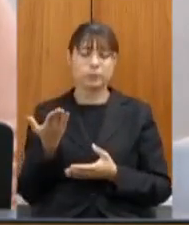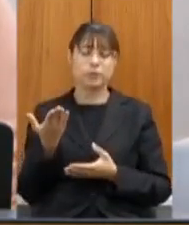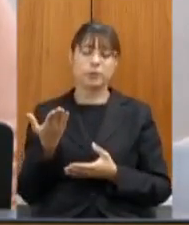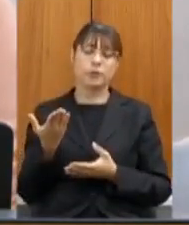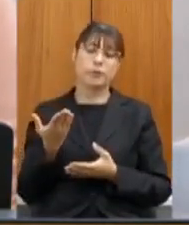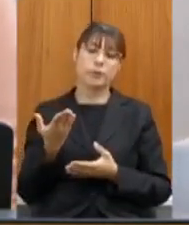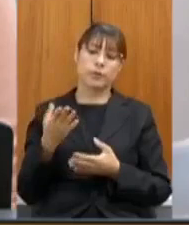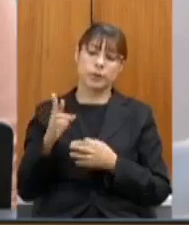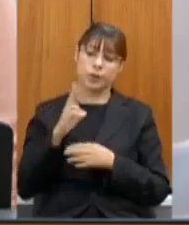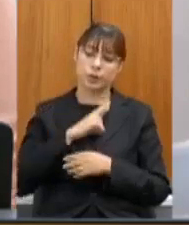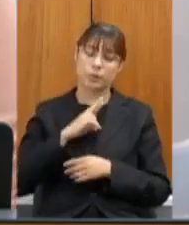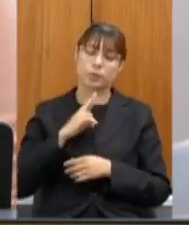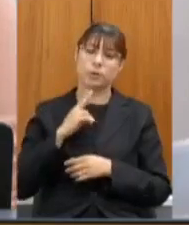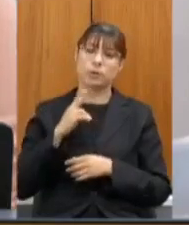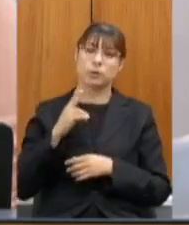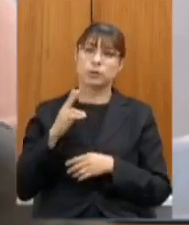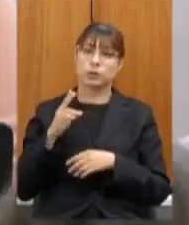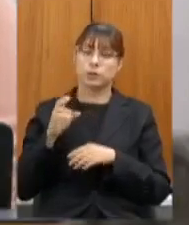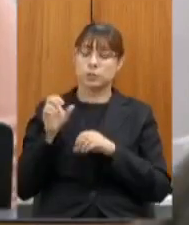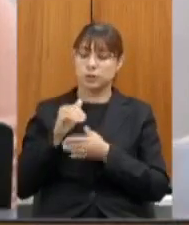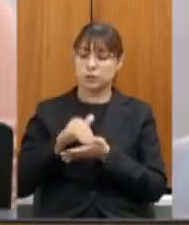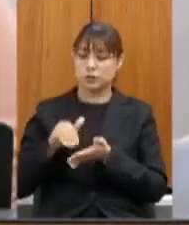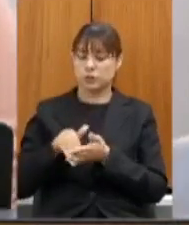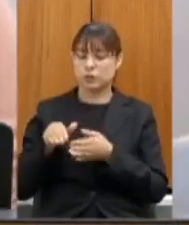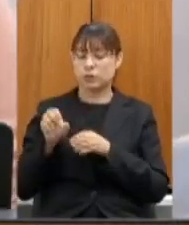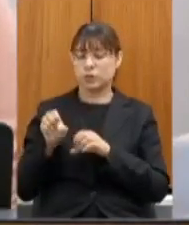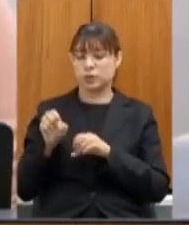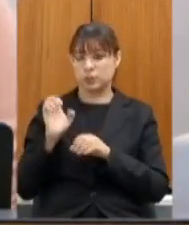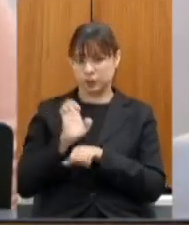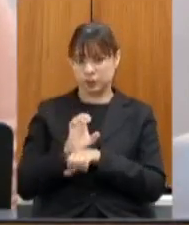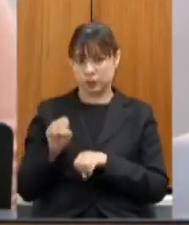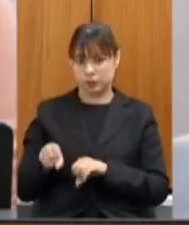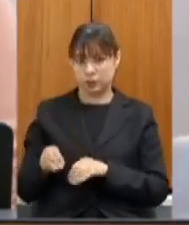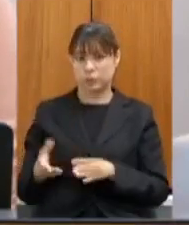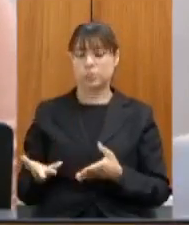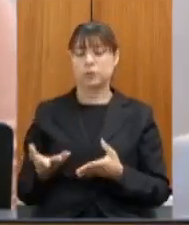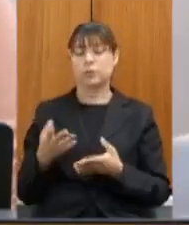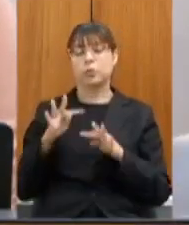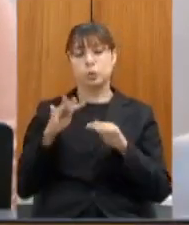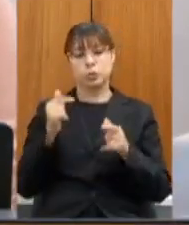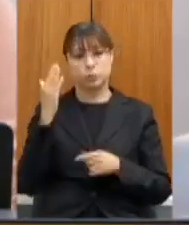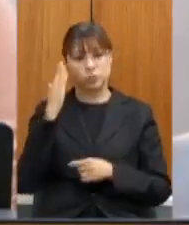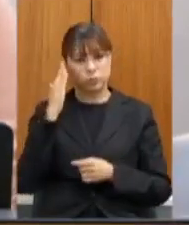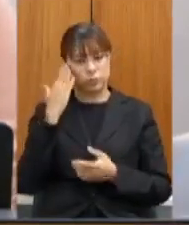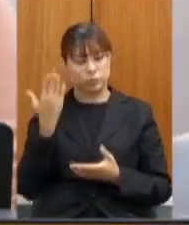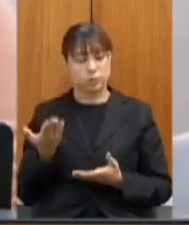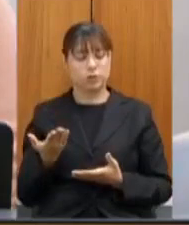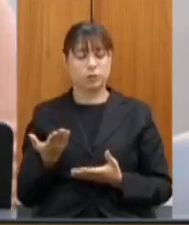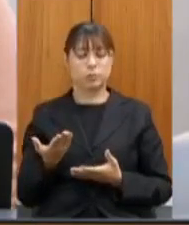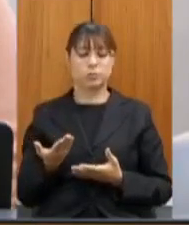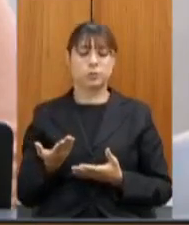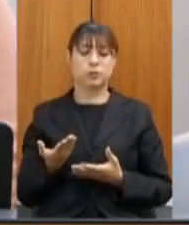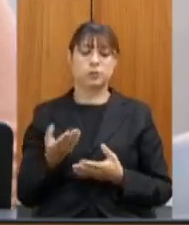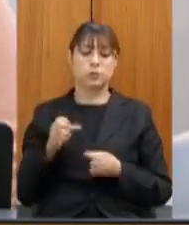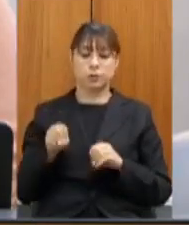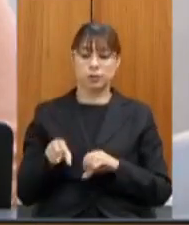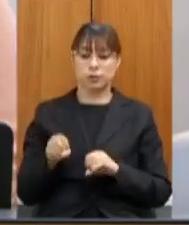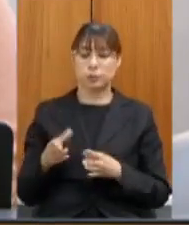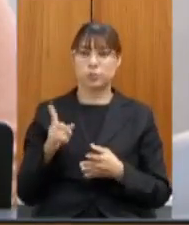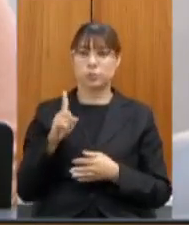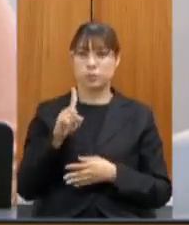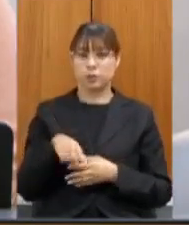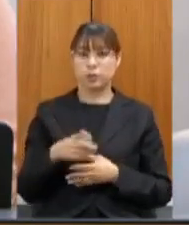Educação é público que embora a educação compreenda o maior